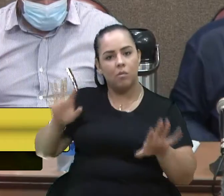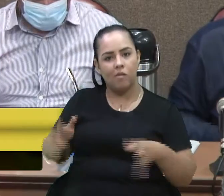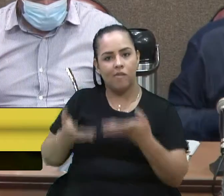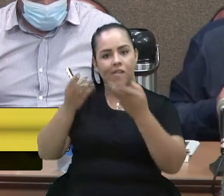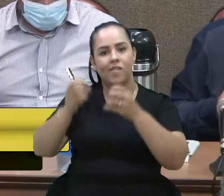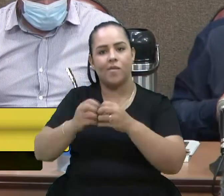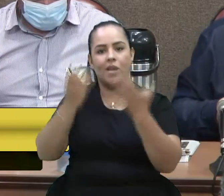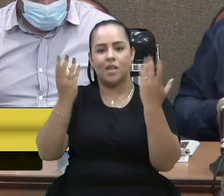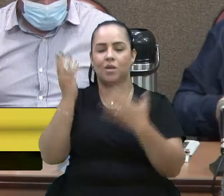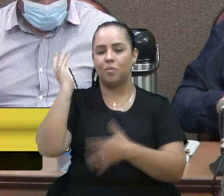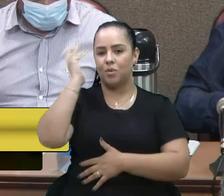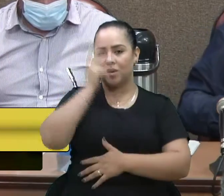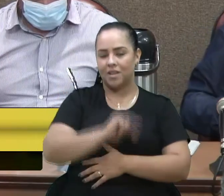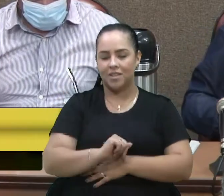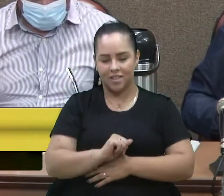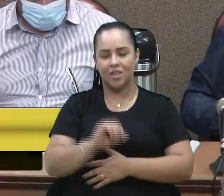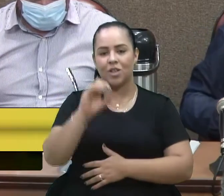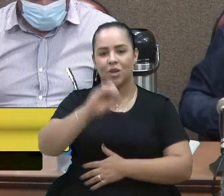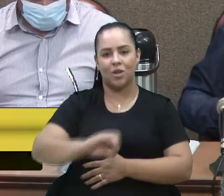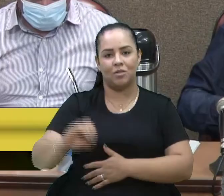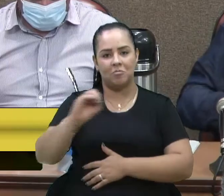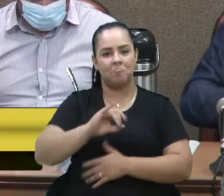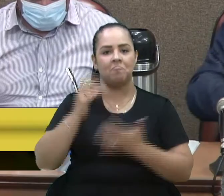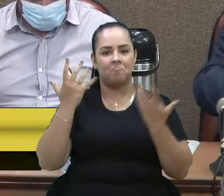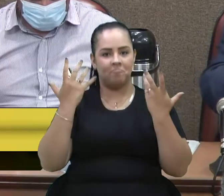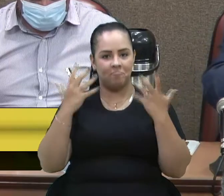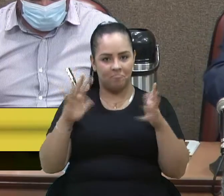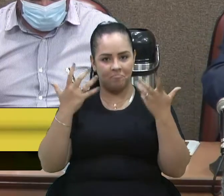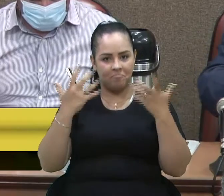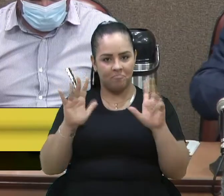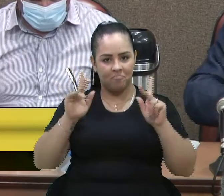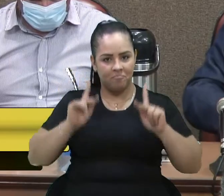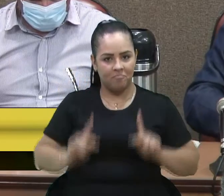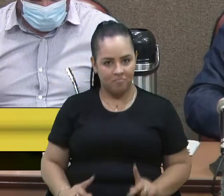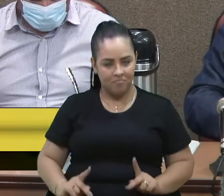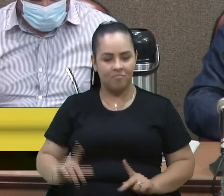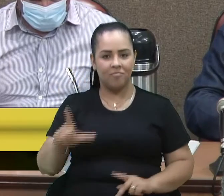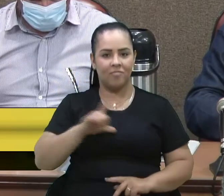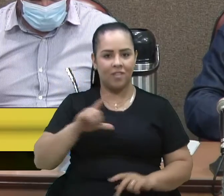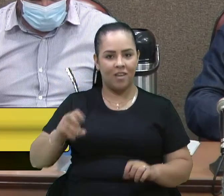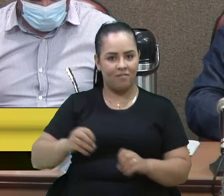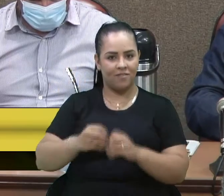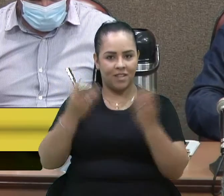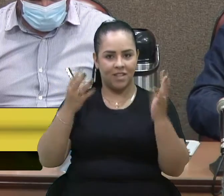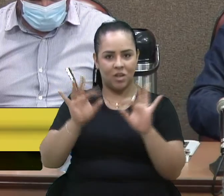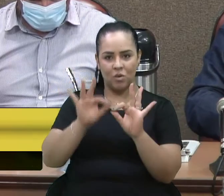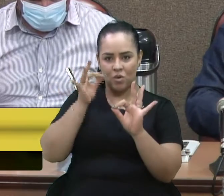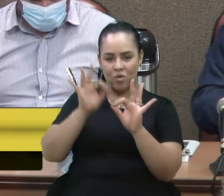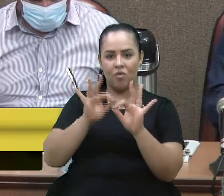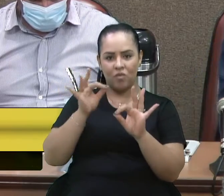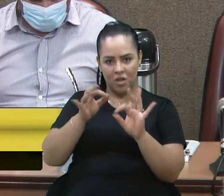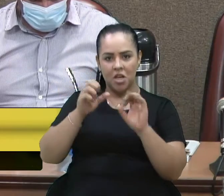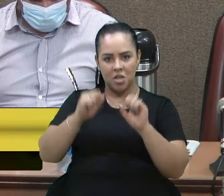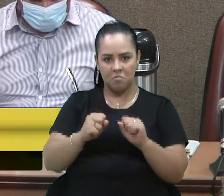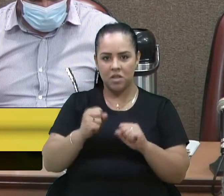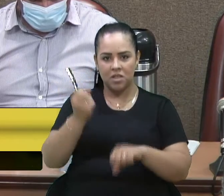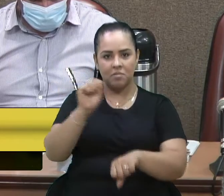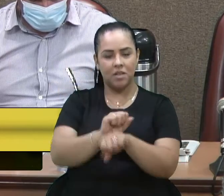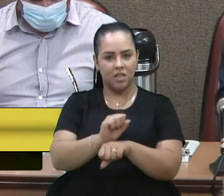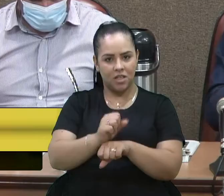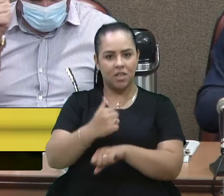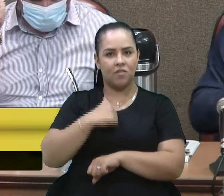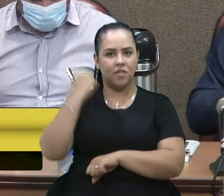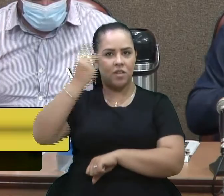festa tão linda e maravilhosa. Parabéns às pessoas que estão proporcionando essa festa, e contem com este vereador, que com